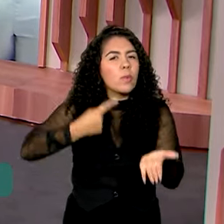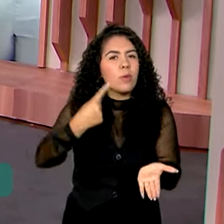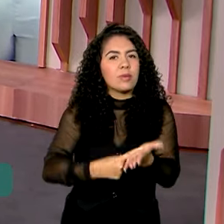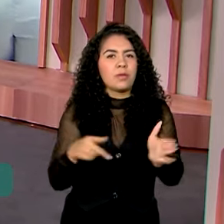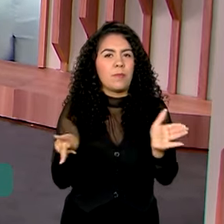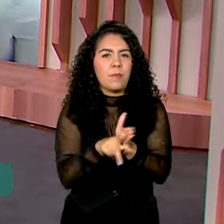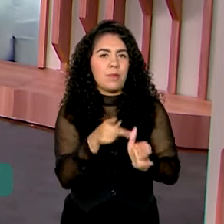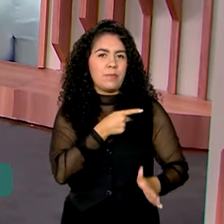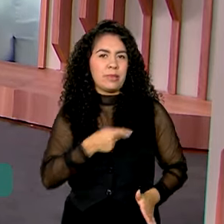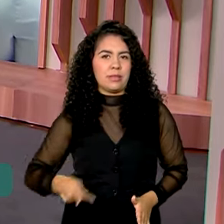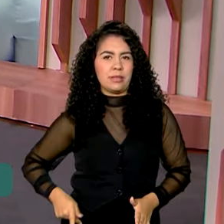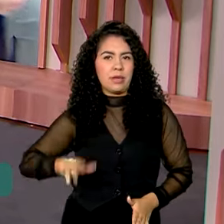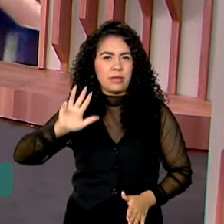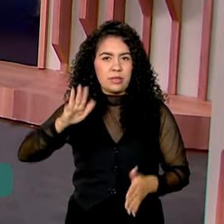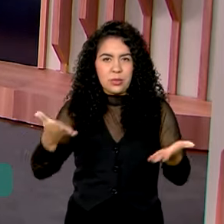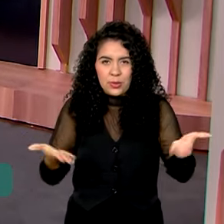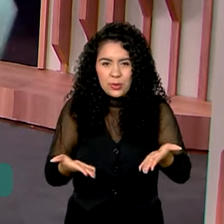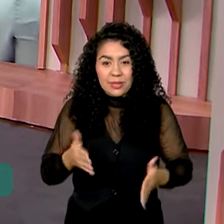Oi, Lu, bom dia.